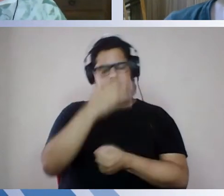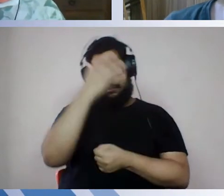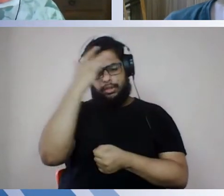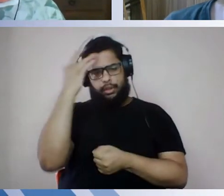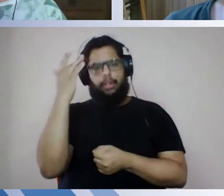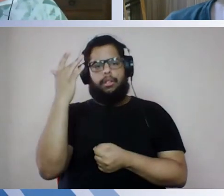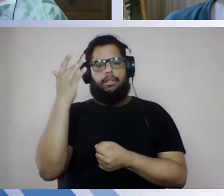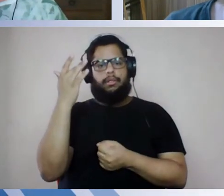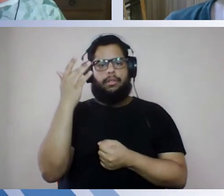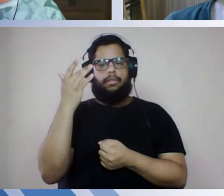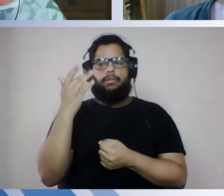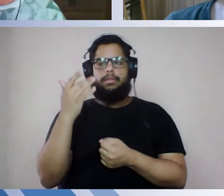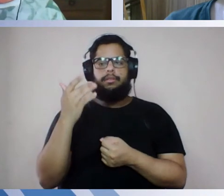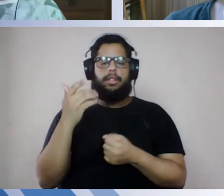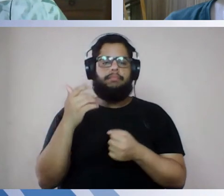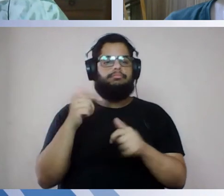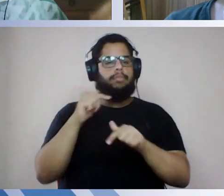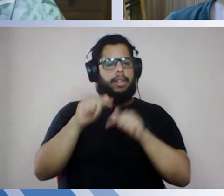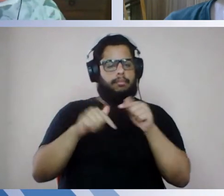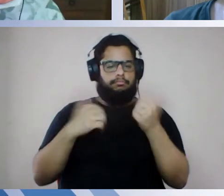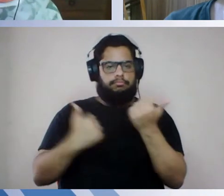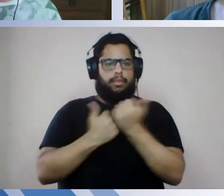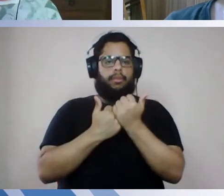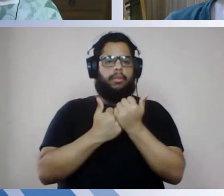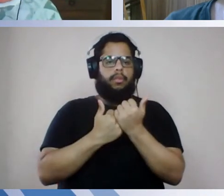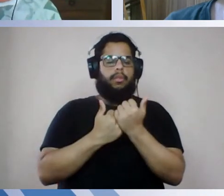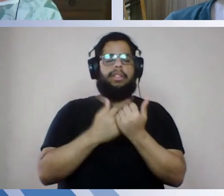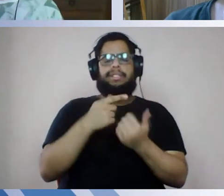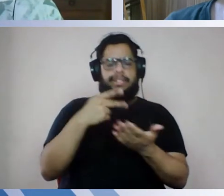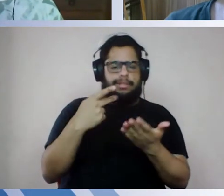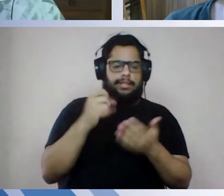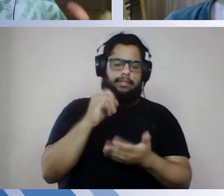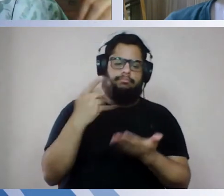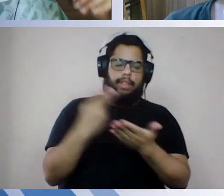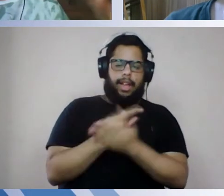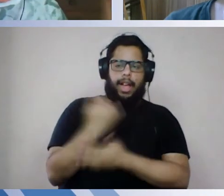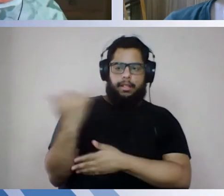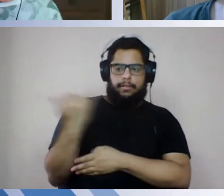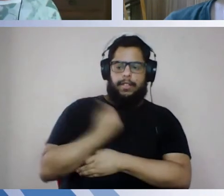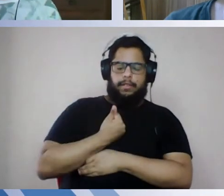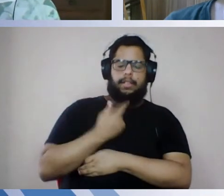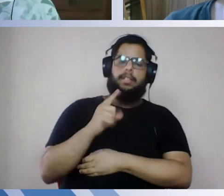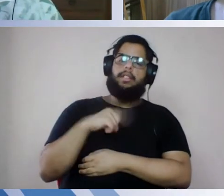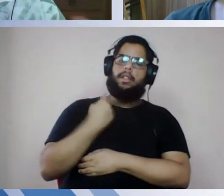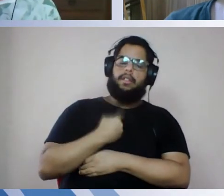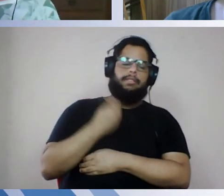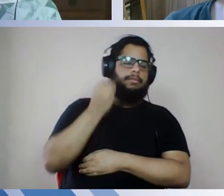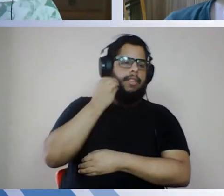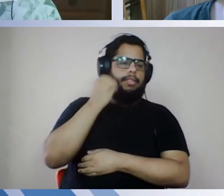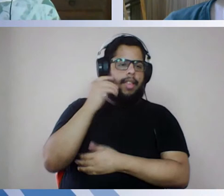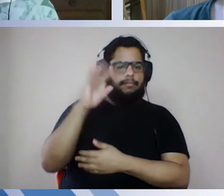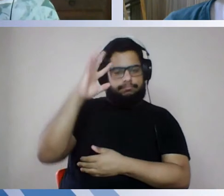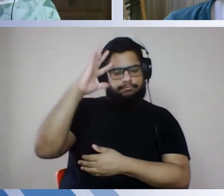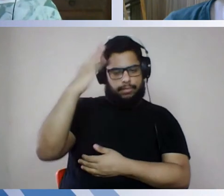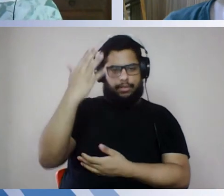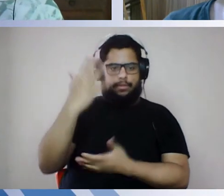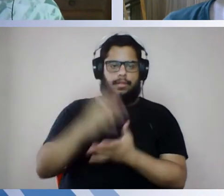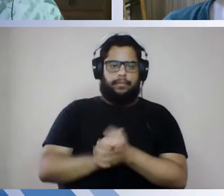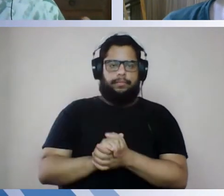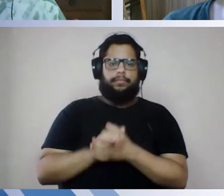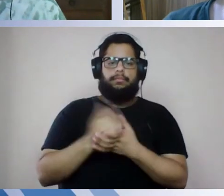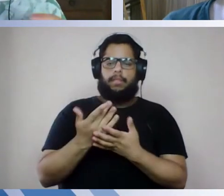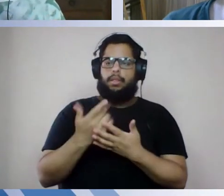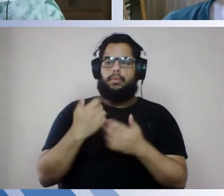estivermos fazendo e que estiver errado, nós vamos corrigir, nós vamos assumir qualquer erro, pode ficar tranquilo em relação a isso,